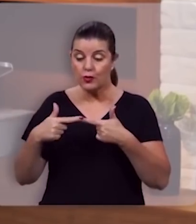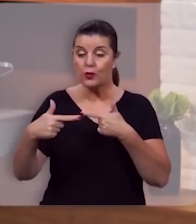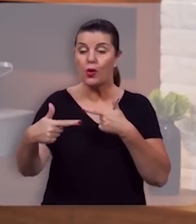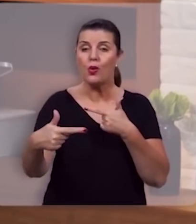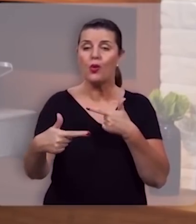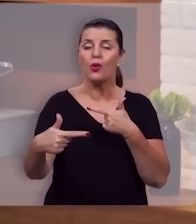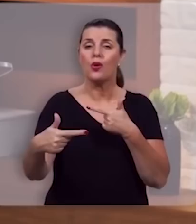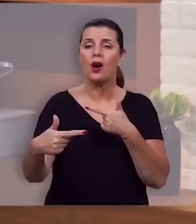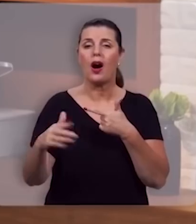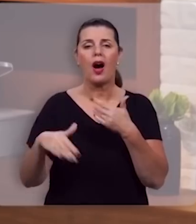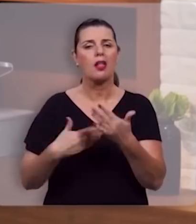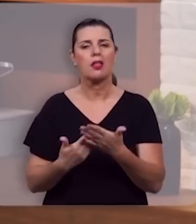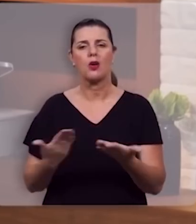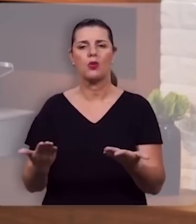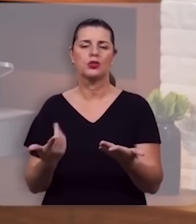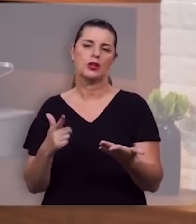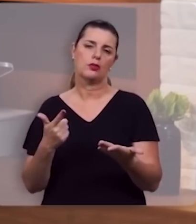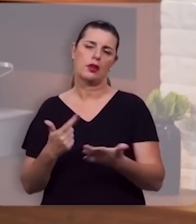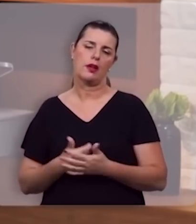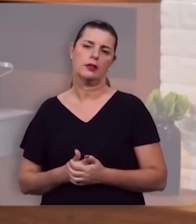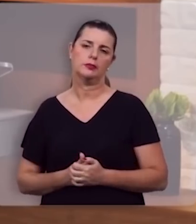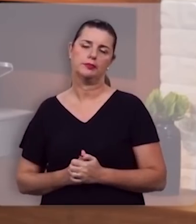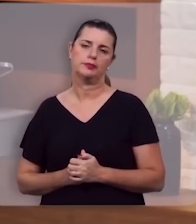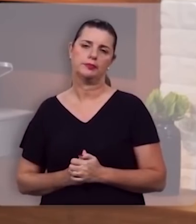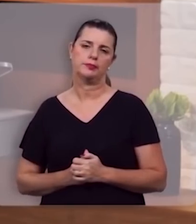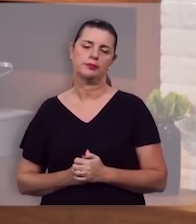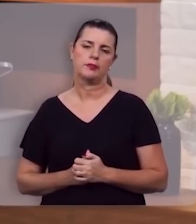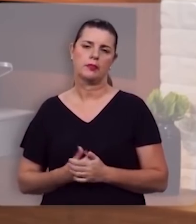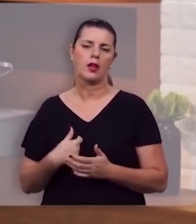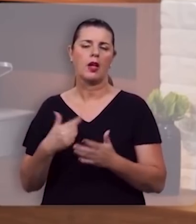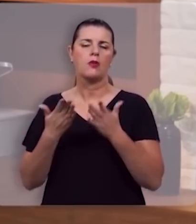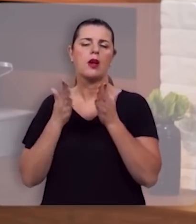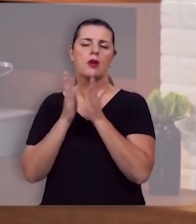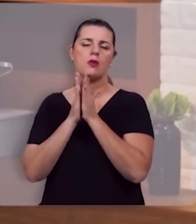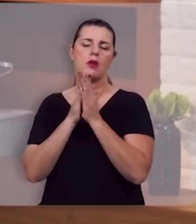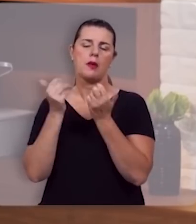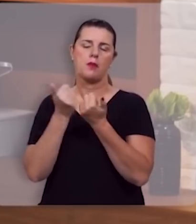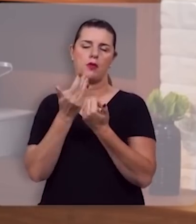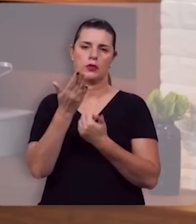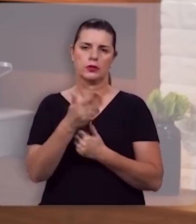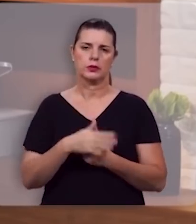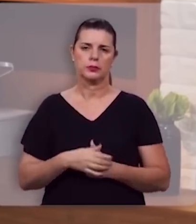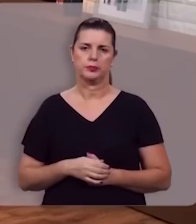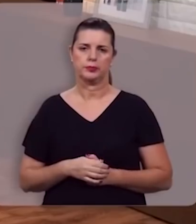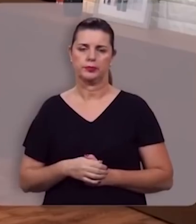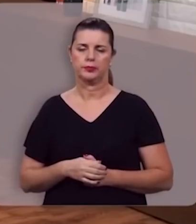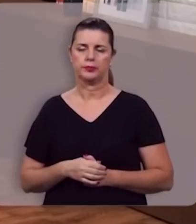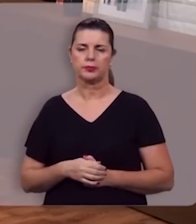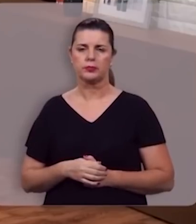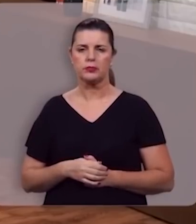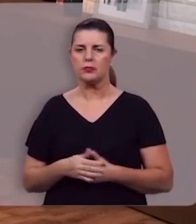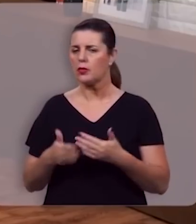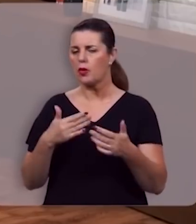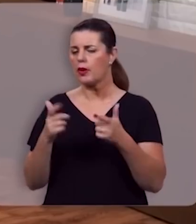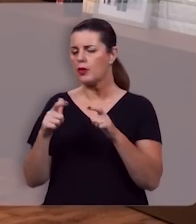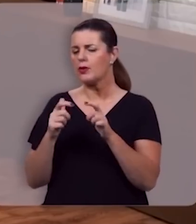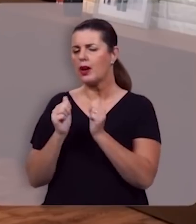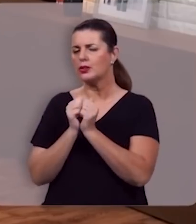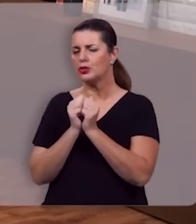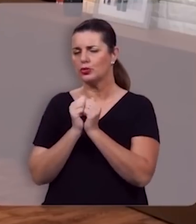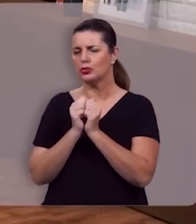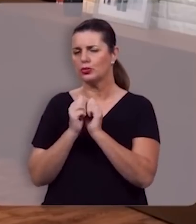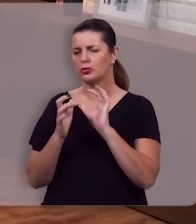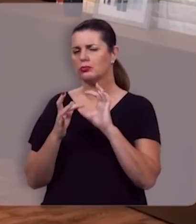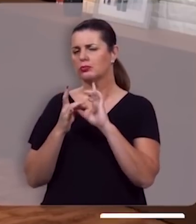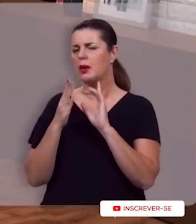o que você não desfrutou até hoje eu quero orar por você então onde você está ore comigo